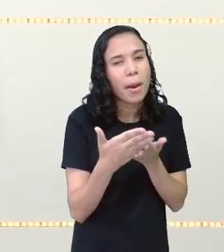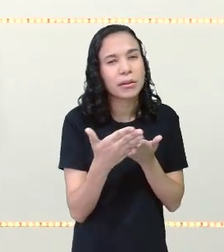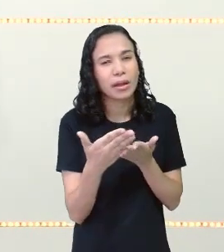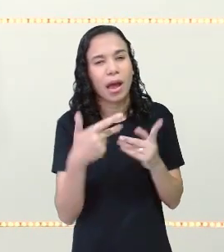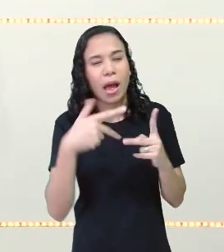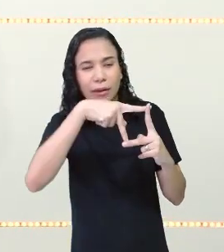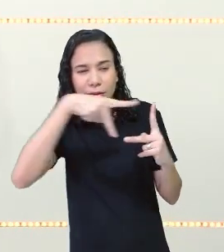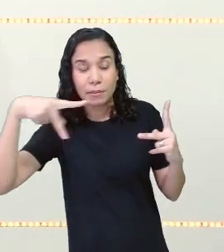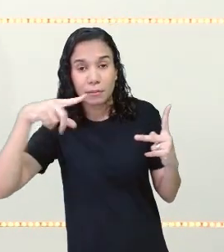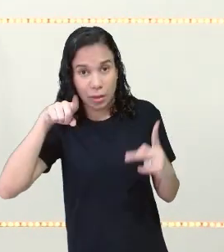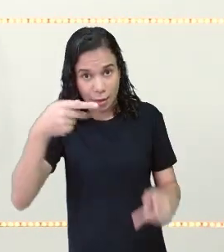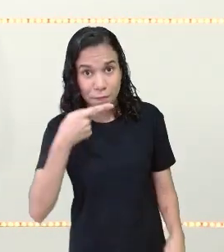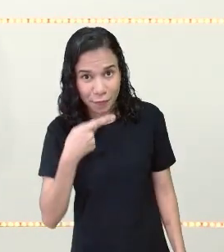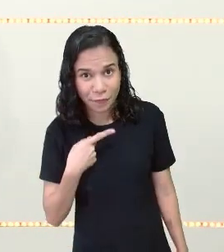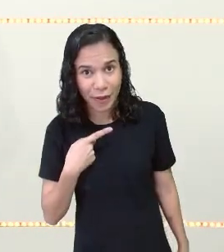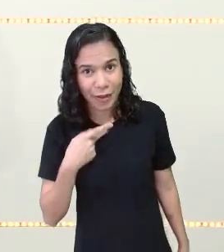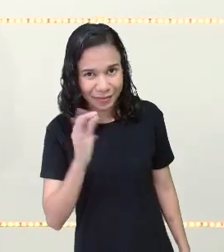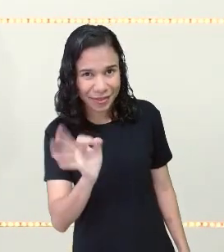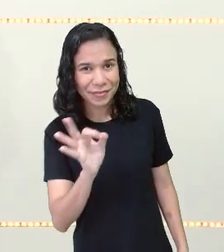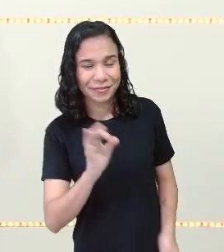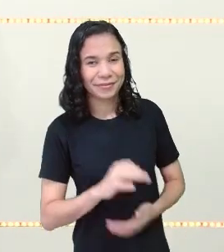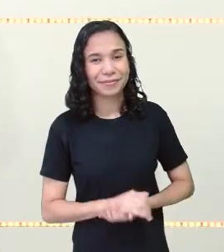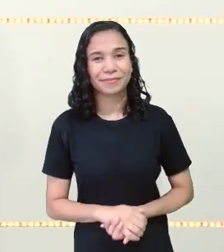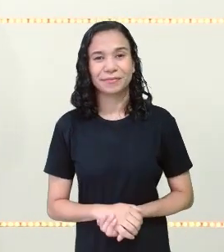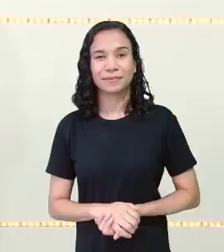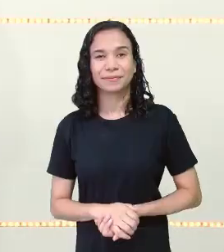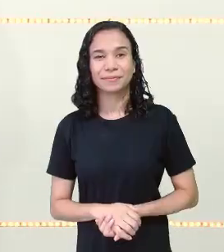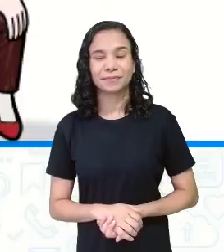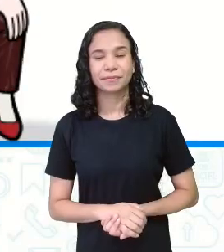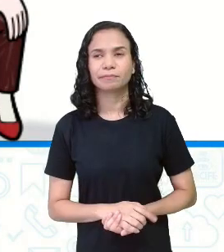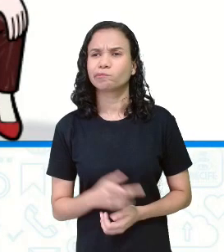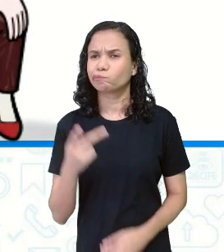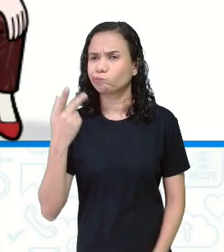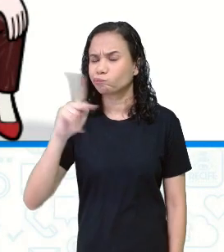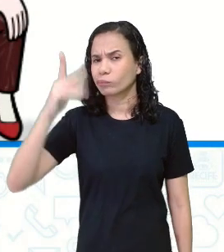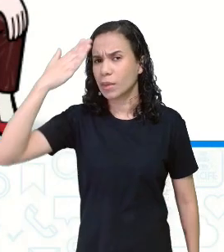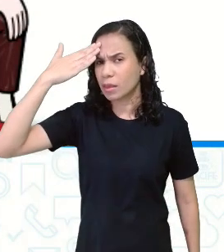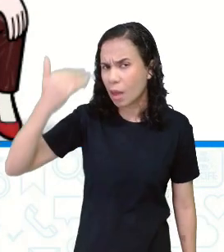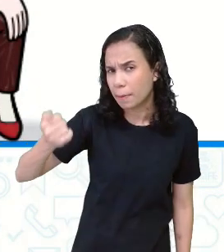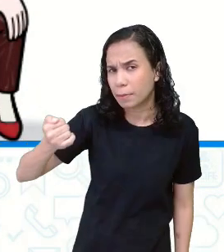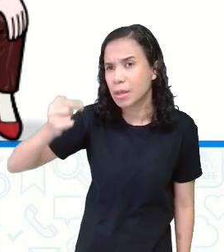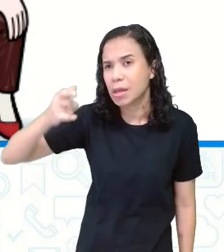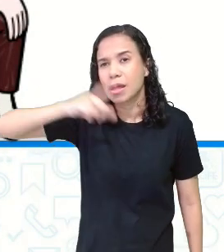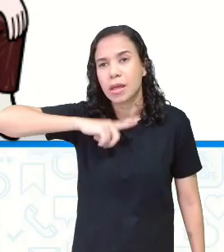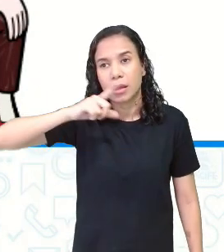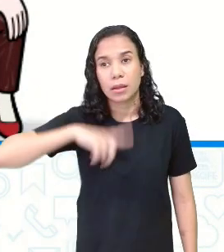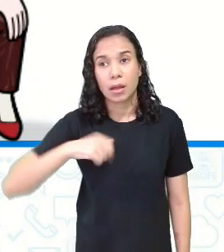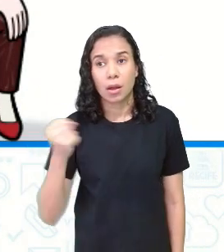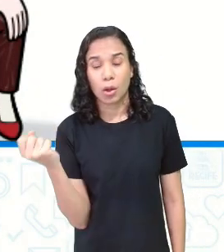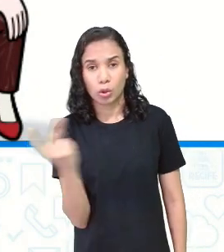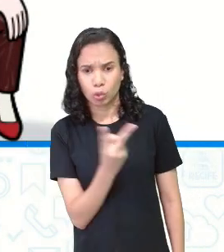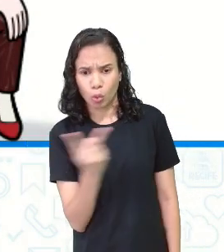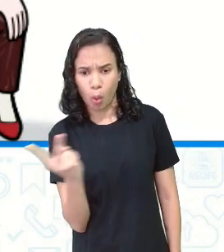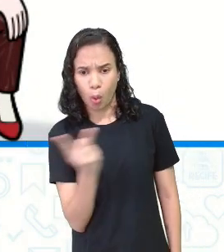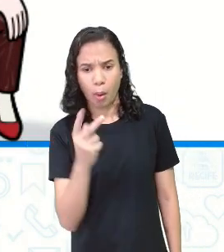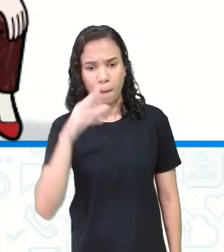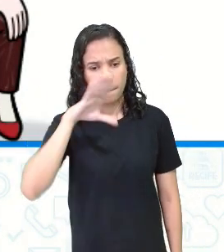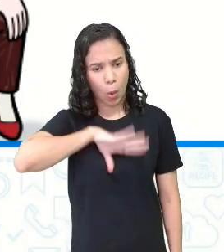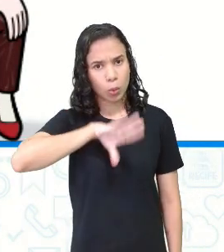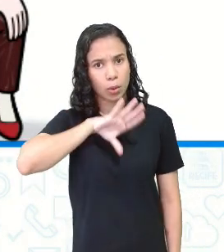Faz isso, depois você me conta, tá? Você sabia que existem duas línguas